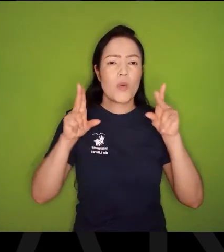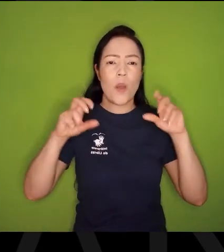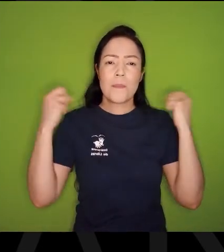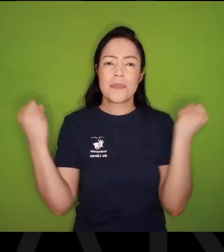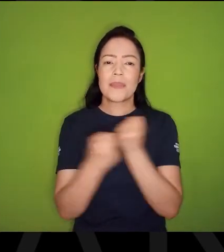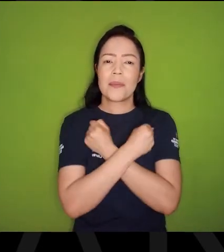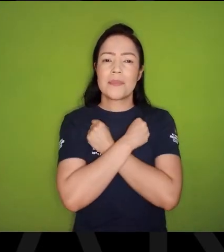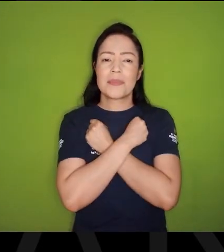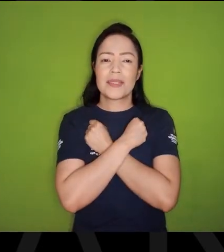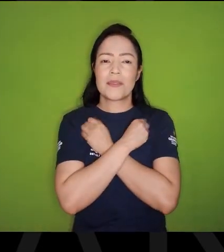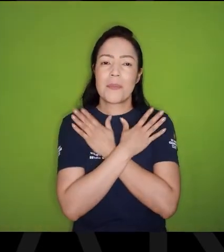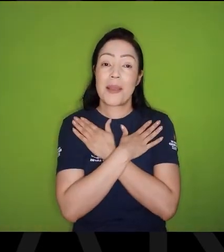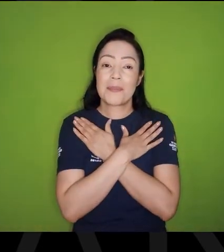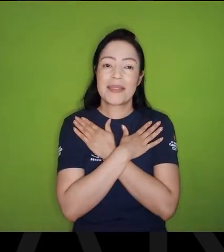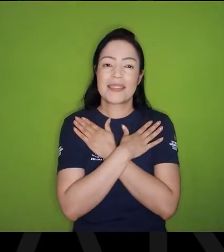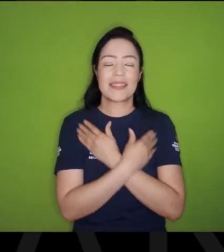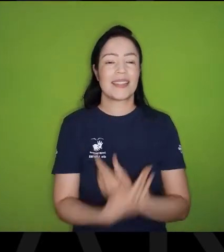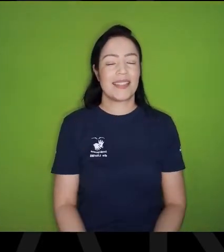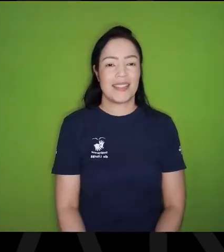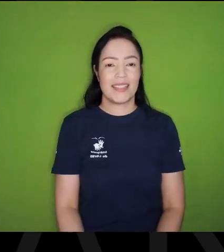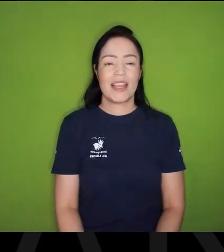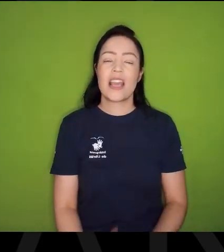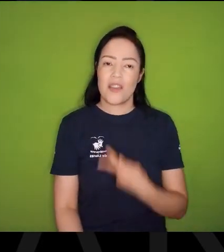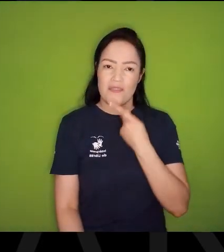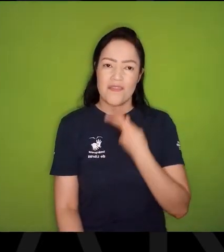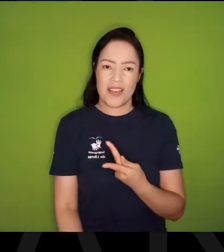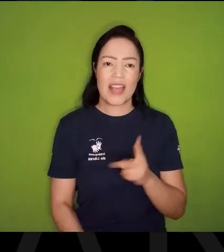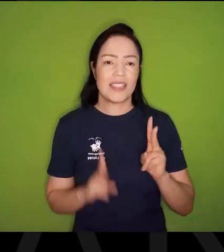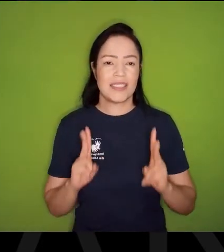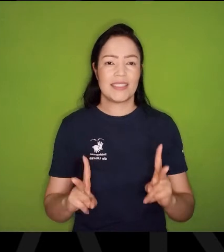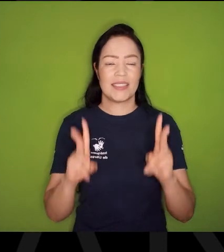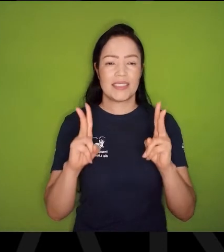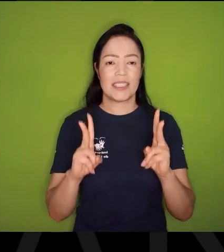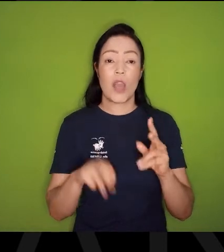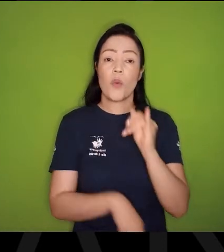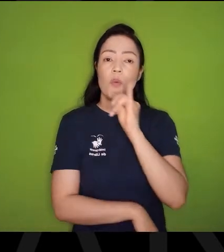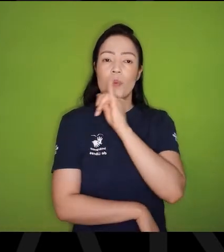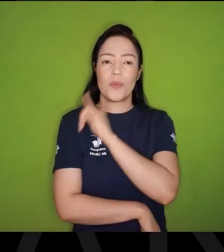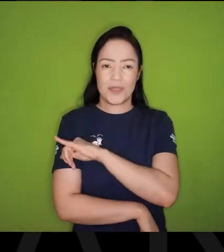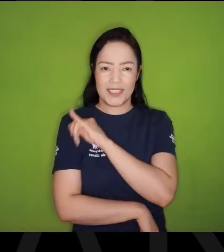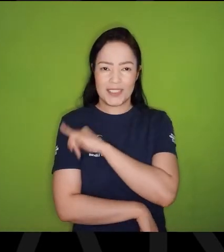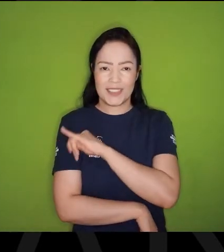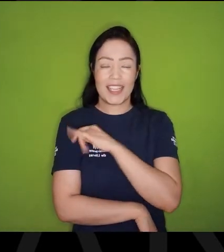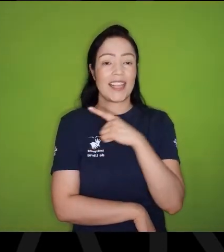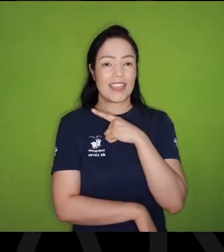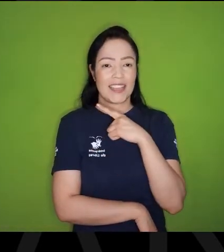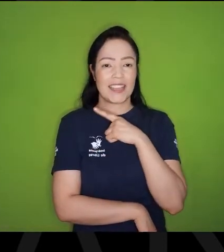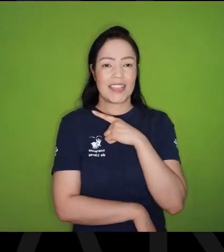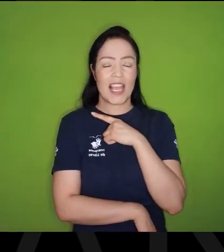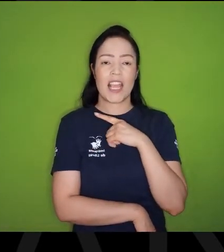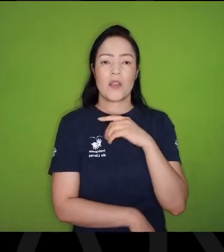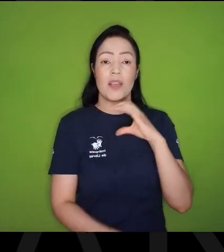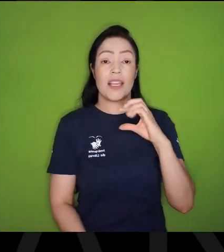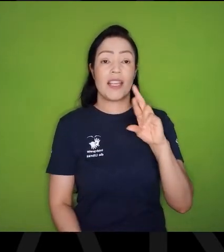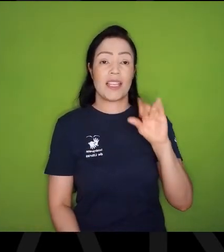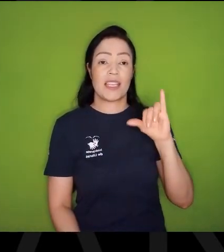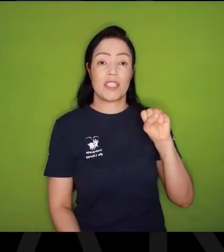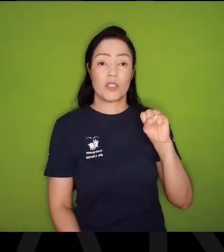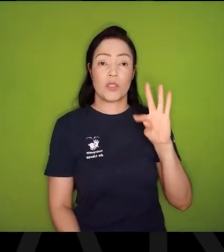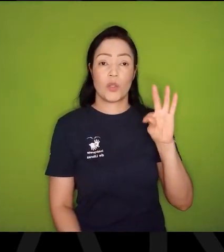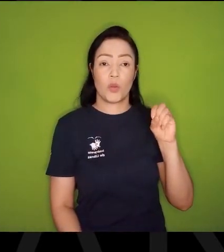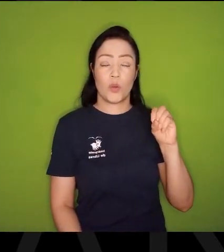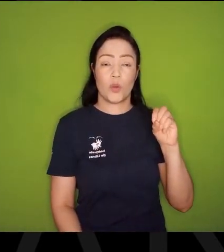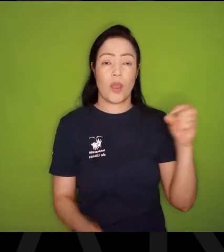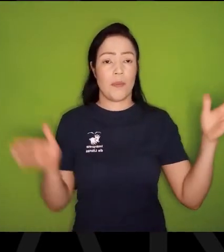recebeu, Eu até tenho uma coisa que eu falo sempre, Rio de Janeiro tem o Cristo Redentor, Mas a